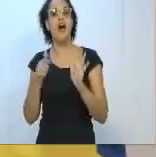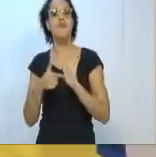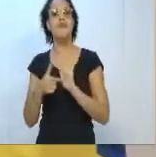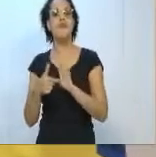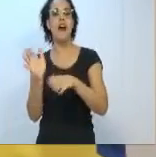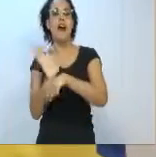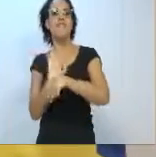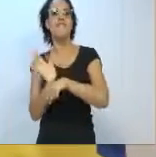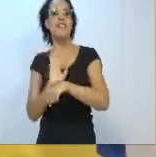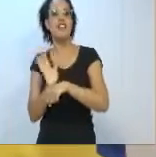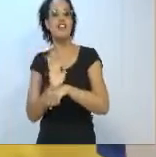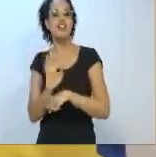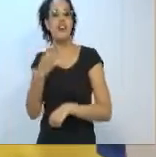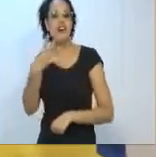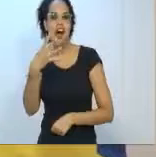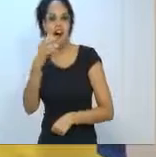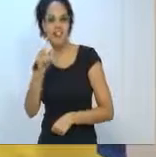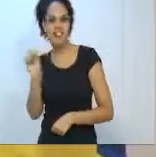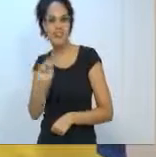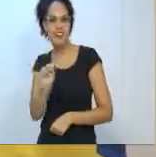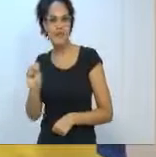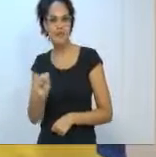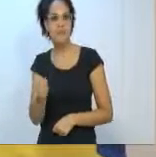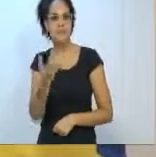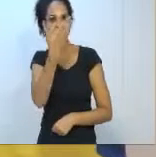segundos, do nosso querido Douglas.